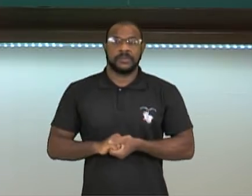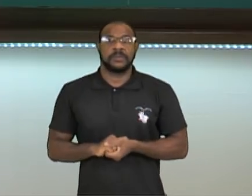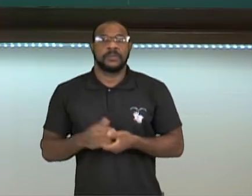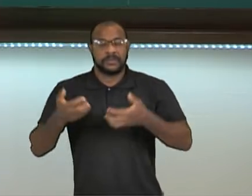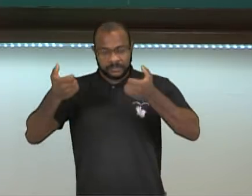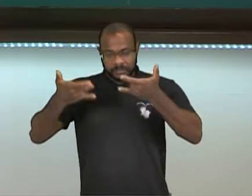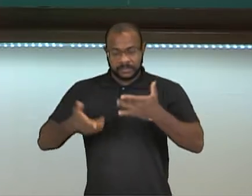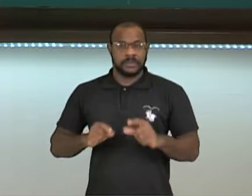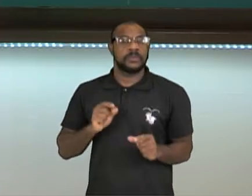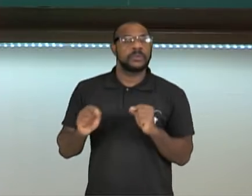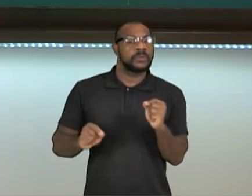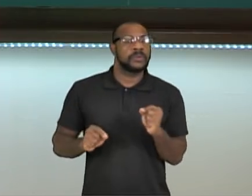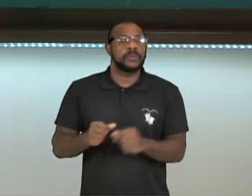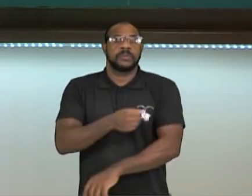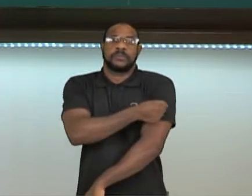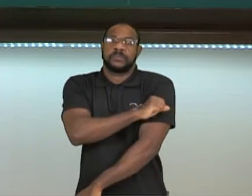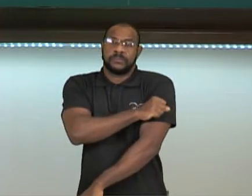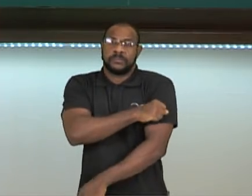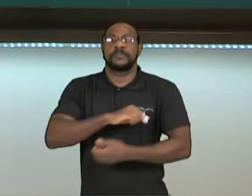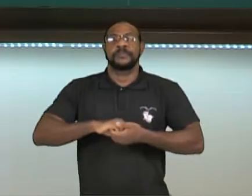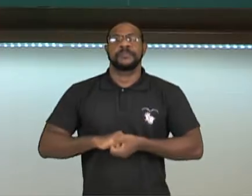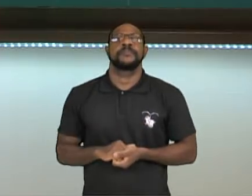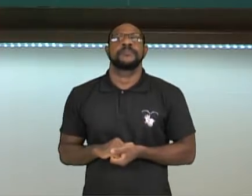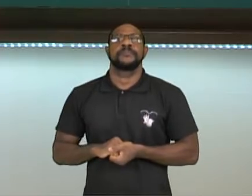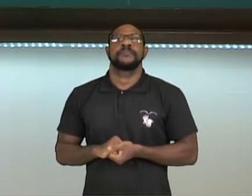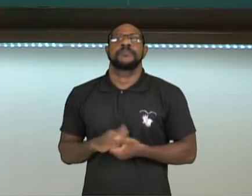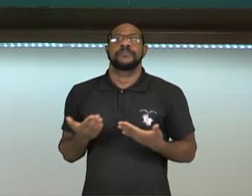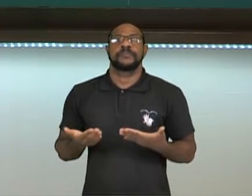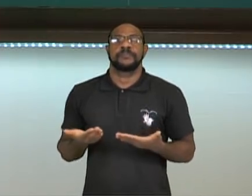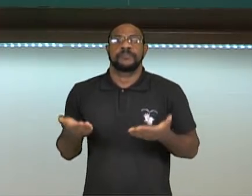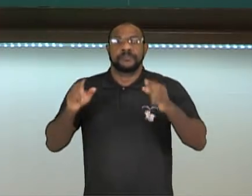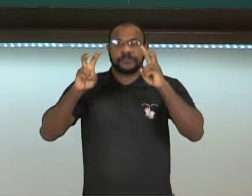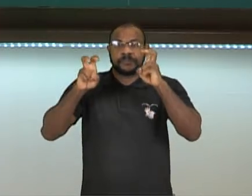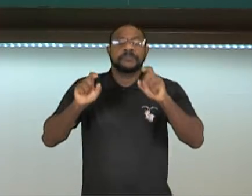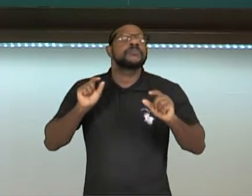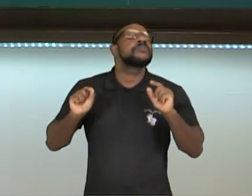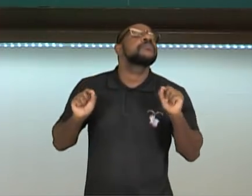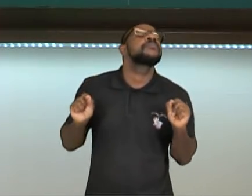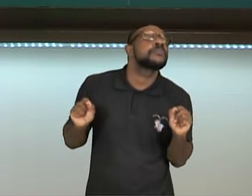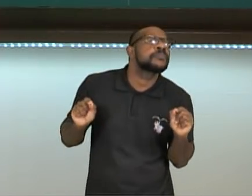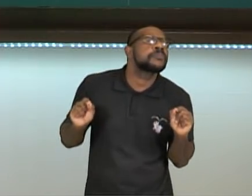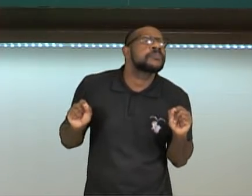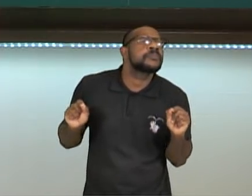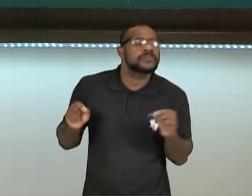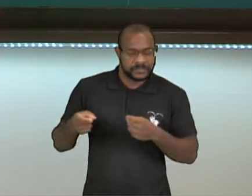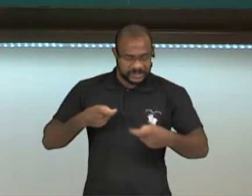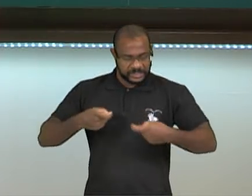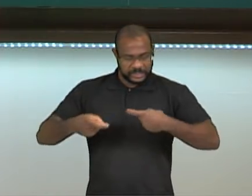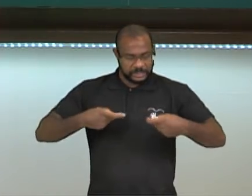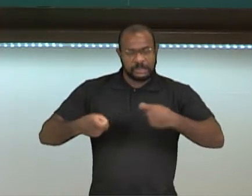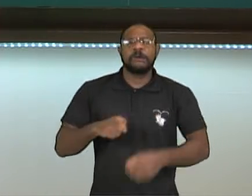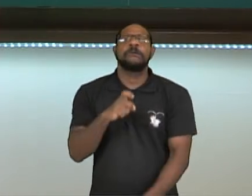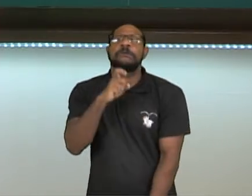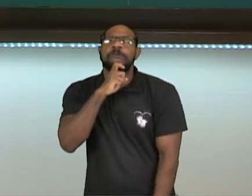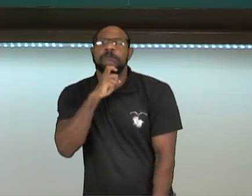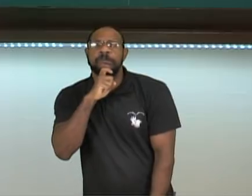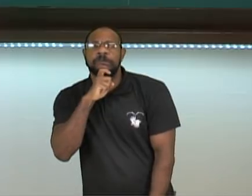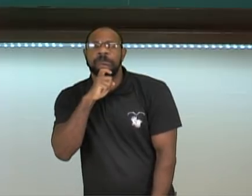estar dando aula aqui para o oitavo ano e o nosso tema de hoje é guerra fria,